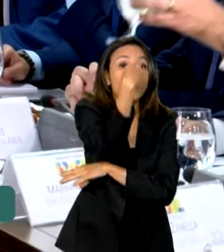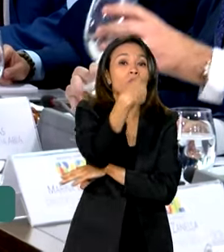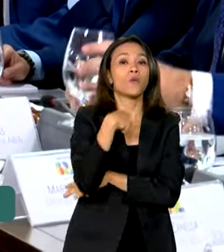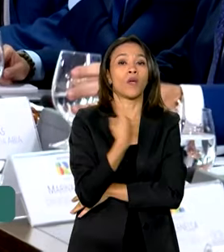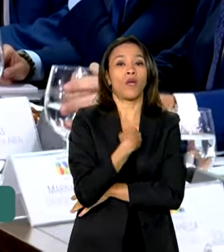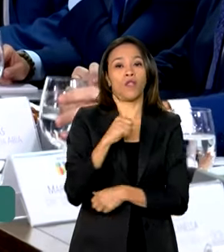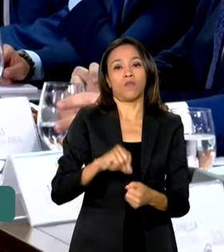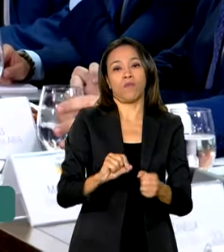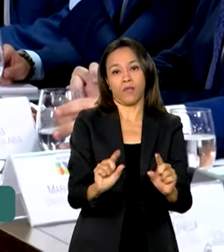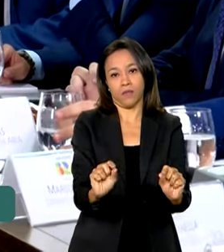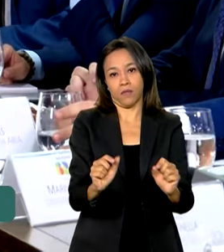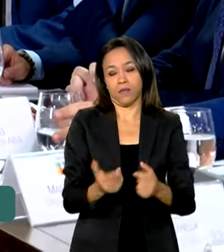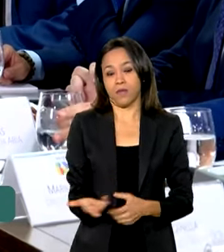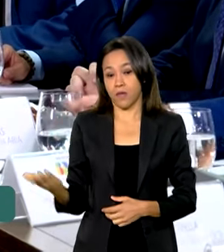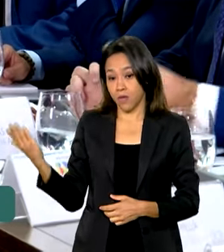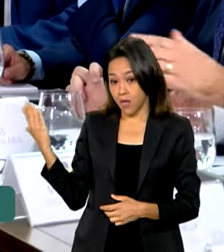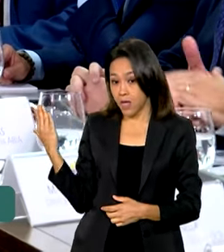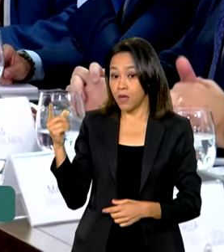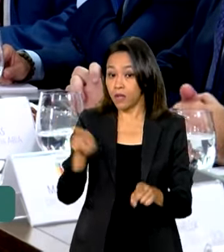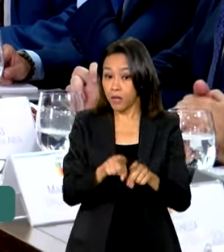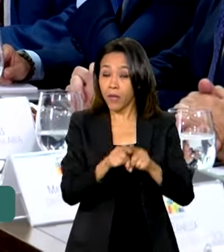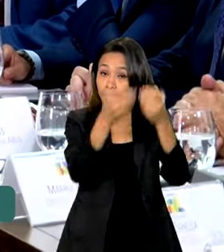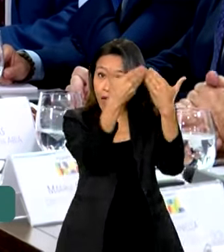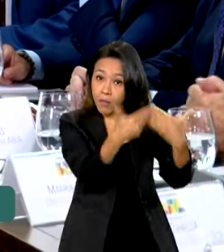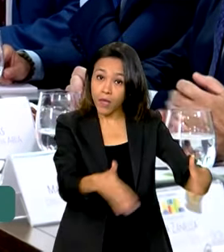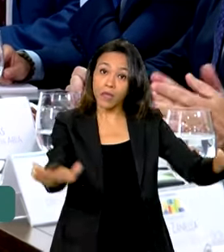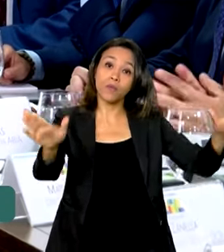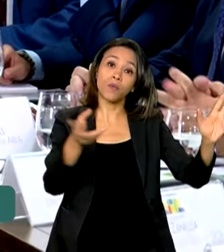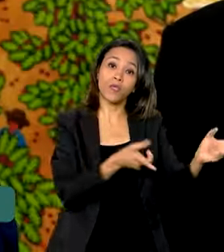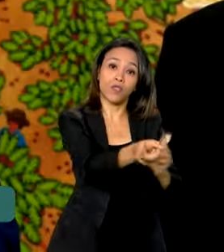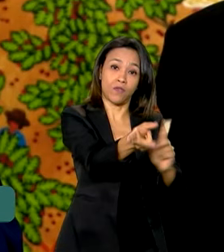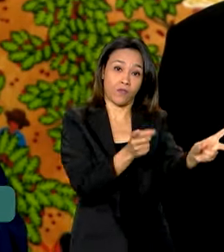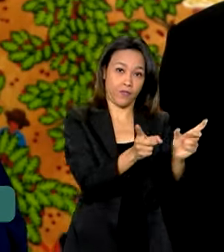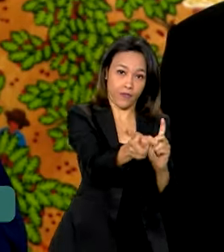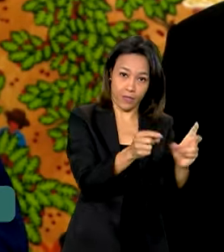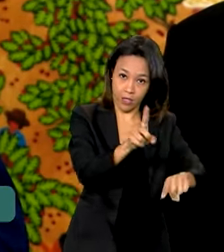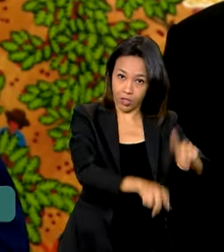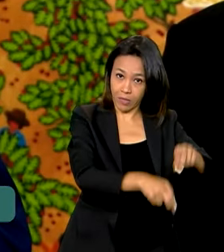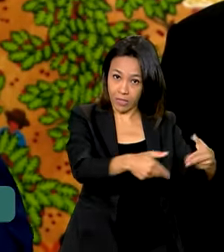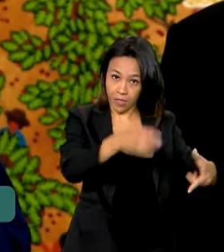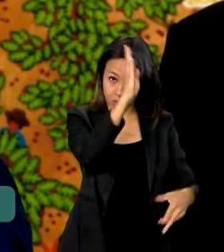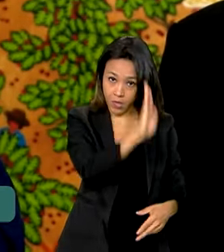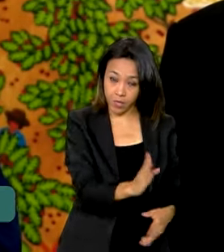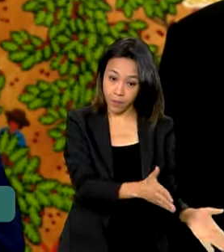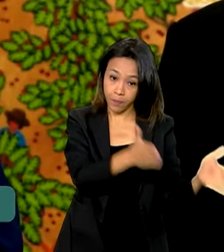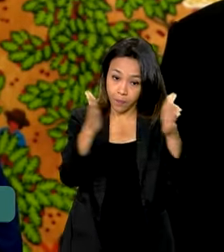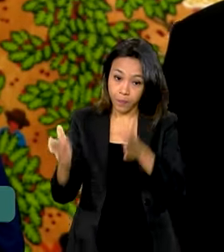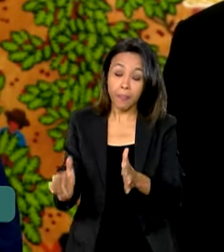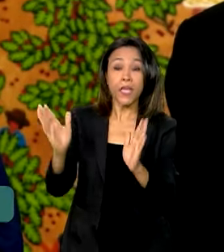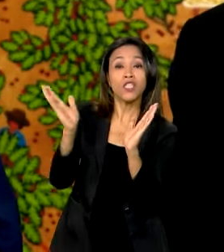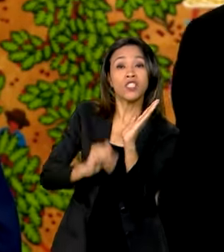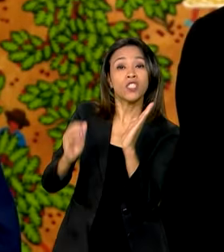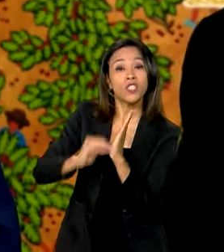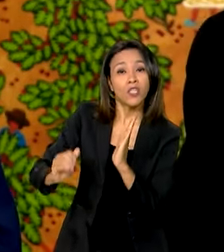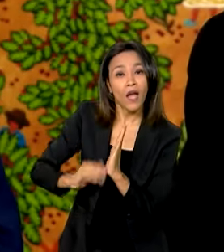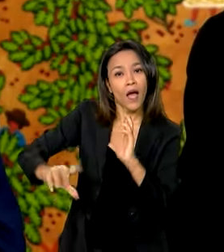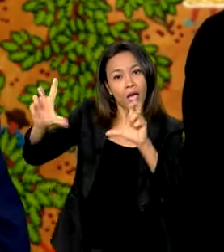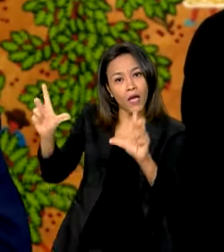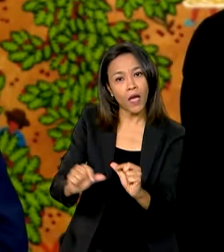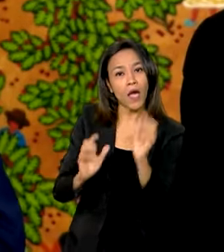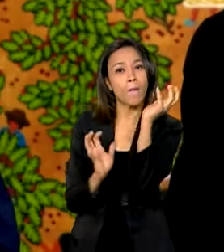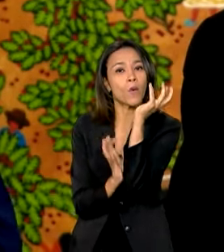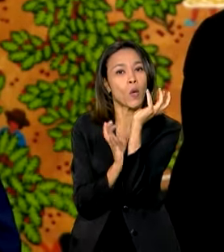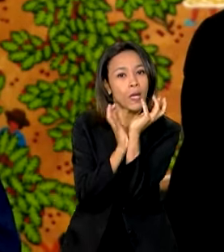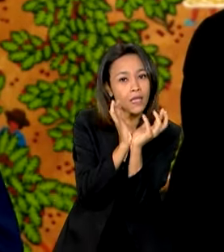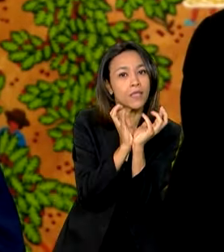Agricultura e Pecuária destacou a abertura de mercados para os produtos do Brasil. É desburocratizar, incentivar e garantir com